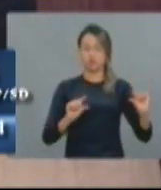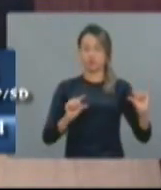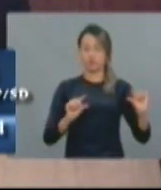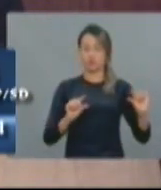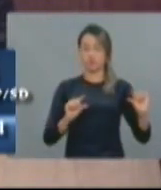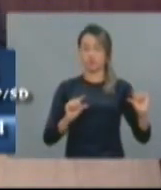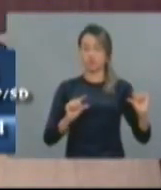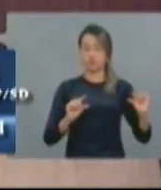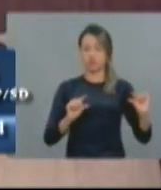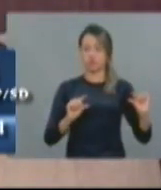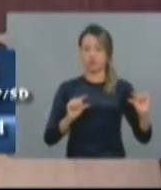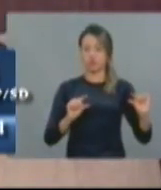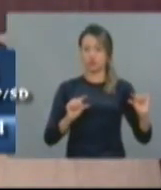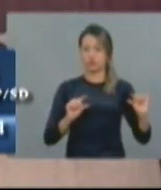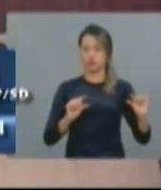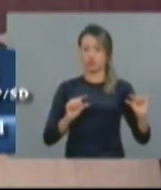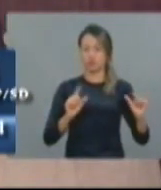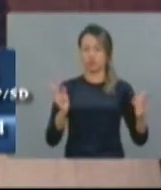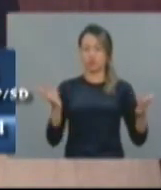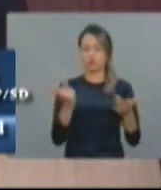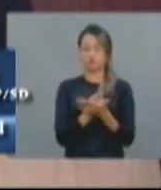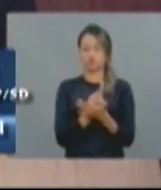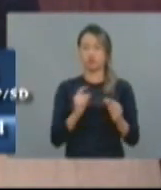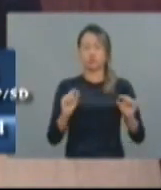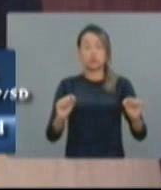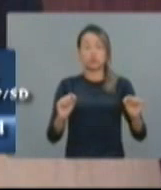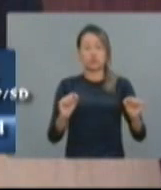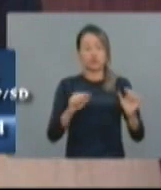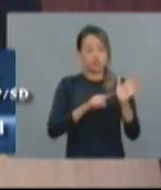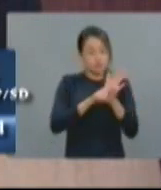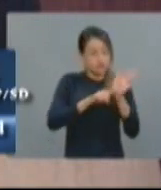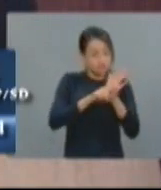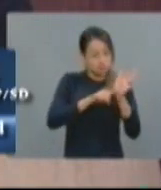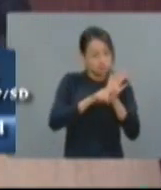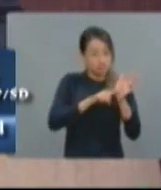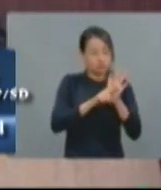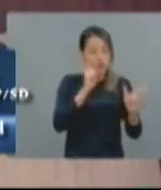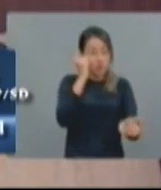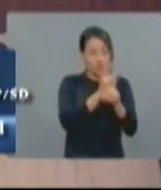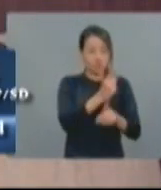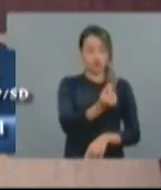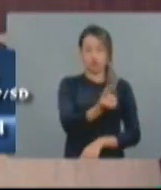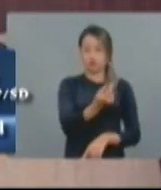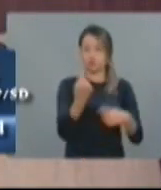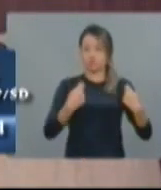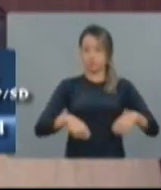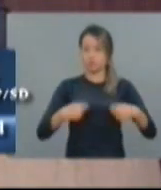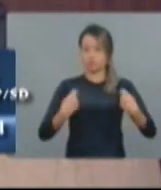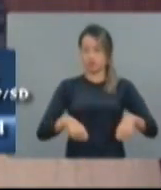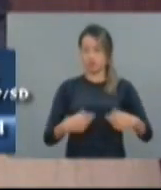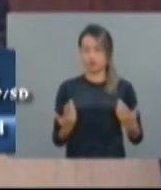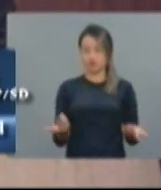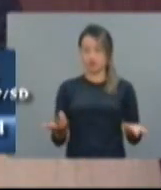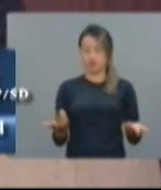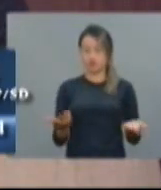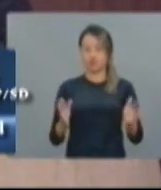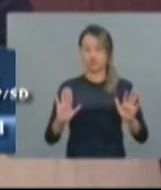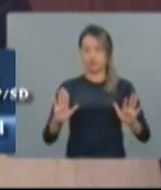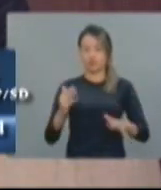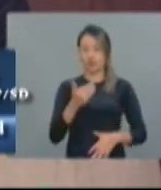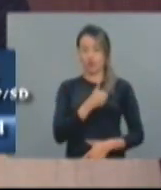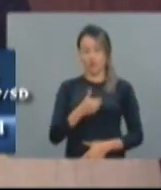Previdência, que seja rastreado esse dinheiro, porque, infelizmente, o governo da